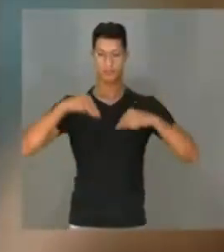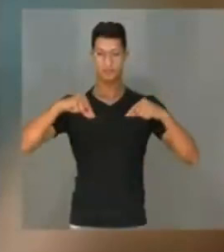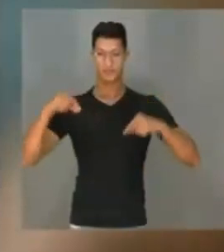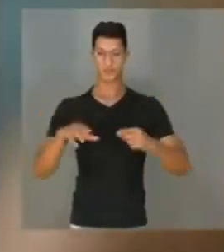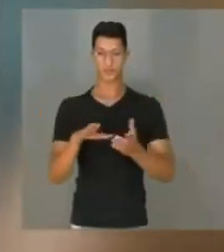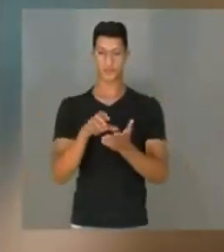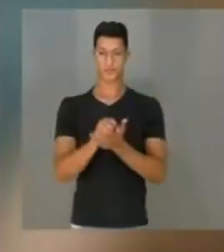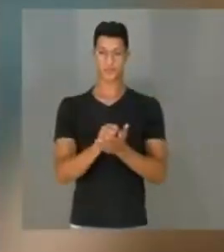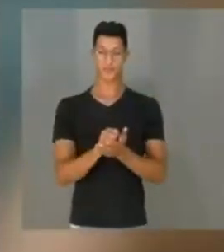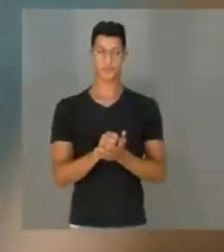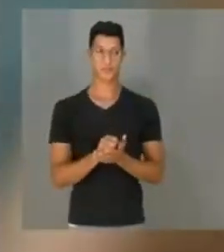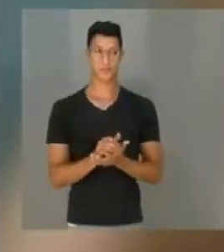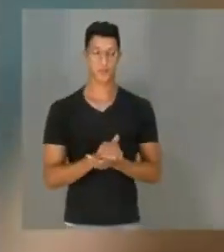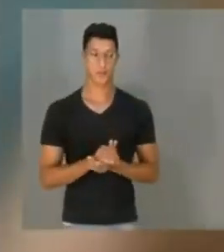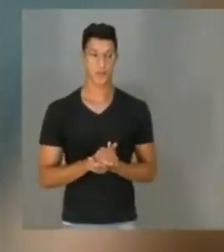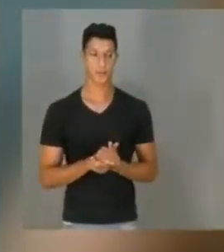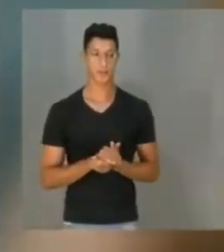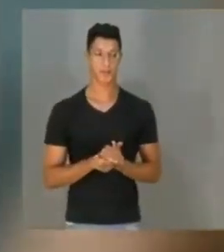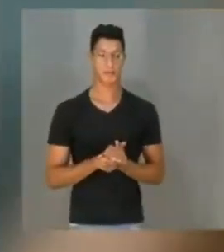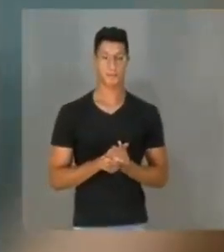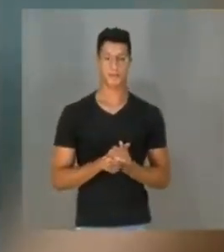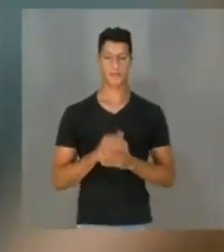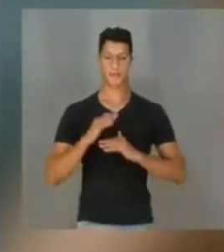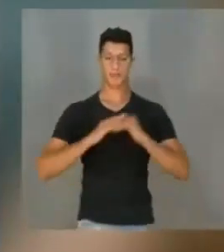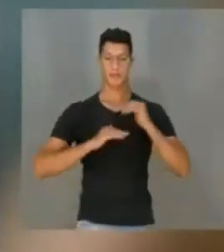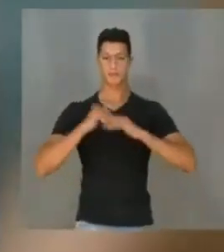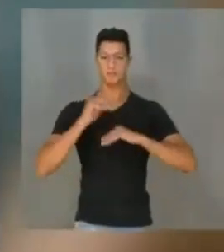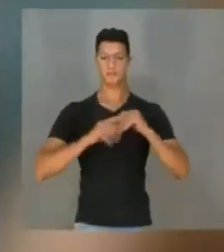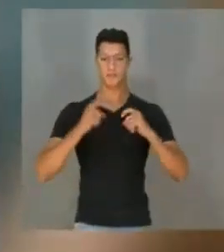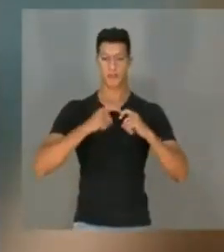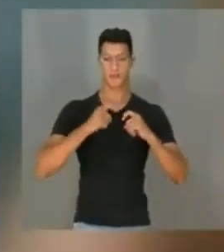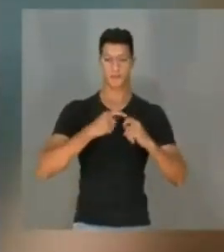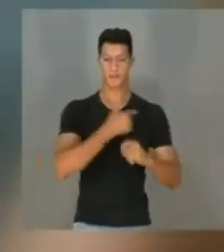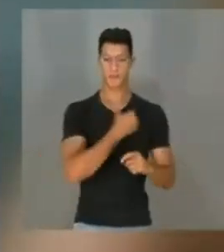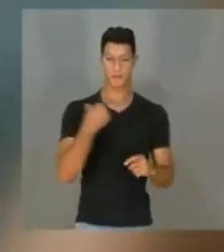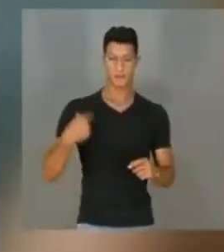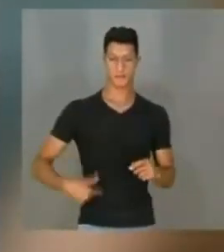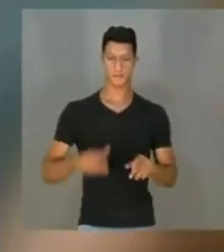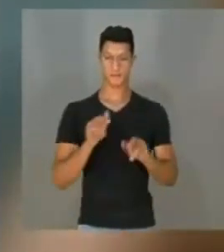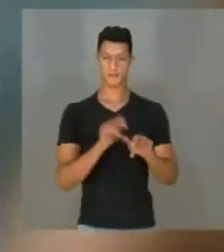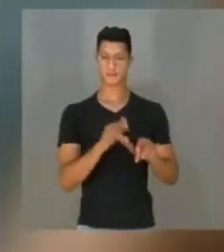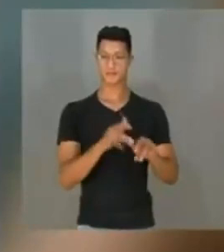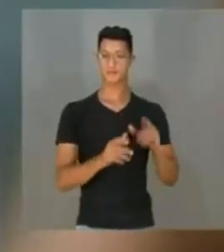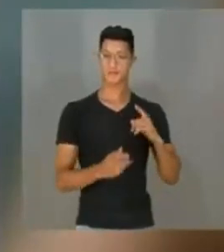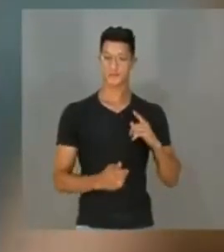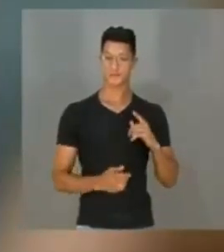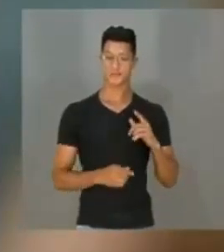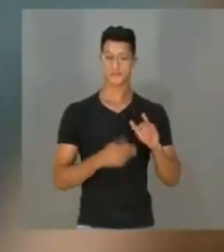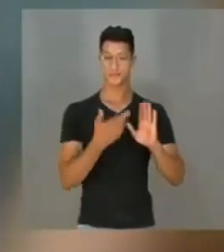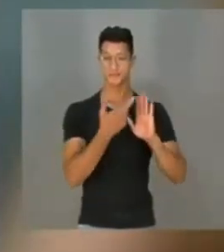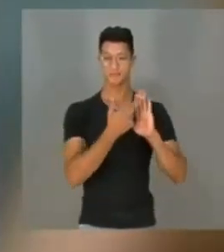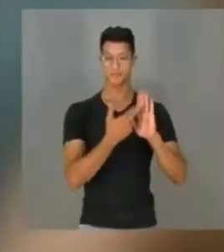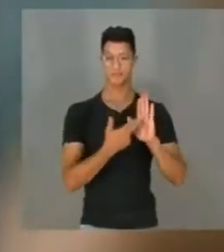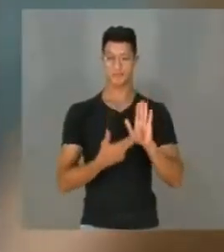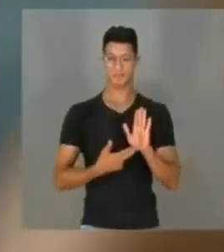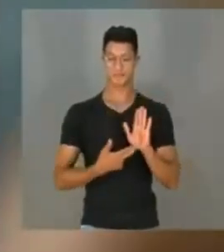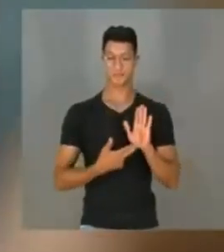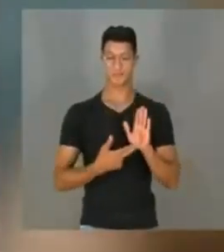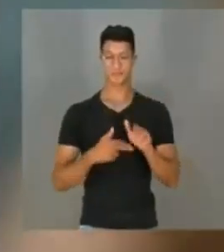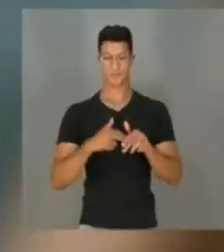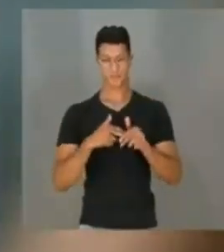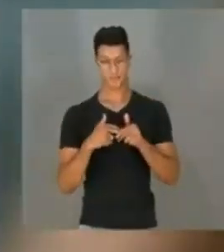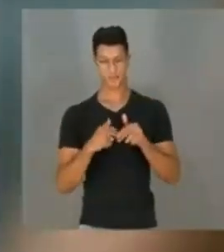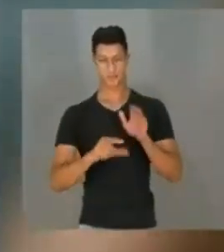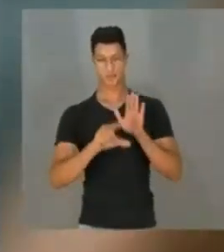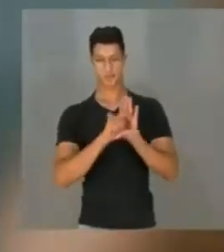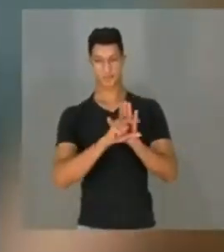registrados. Os praticantes da medicina chinesa na Austrália são regulamentados